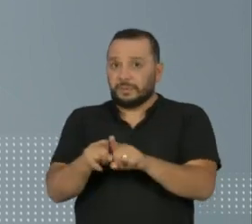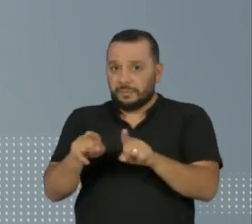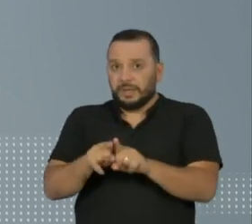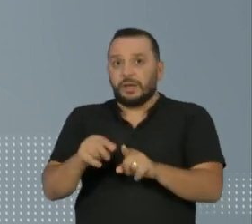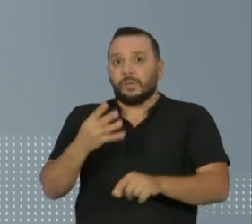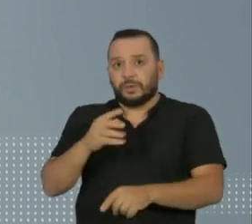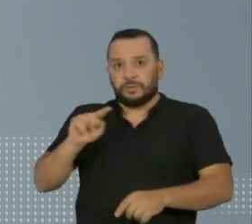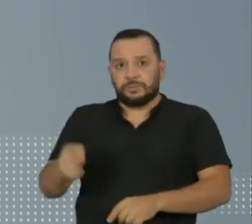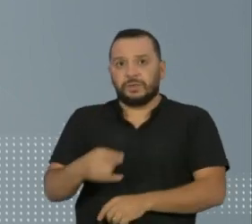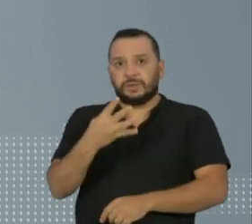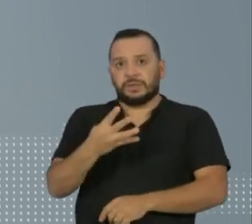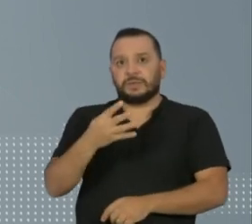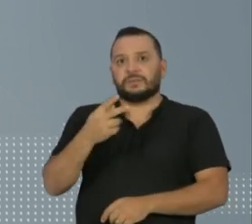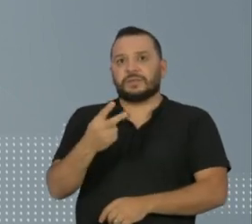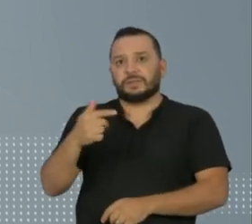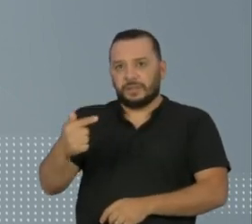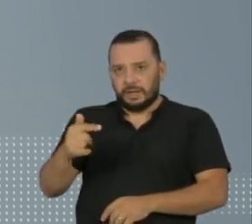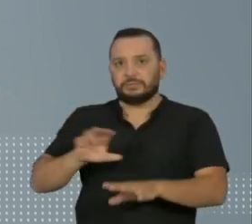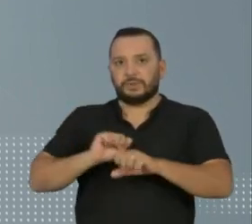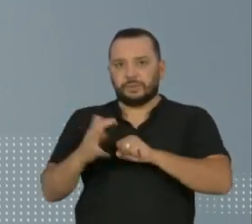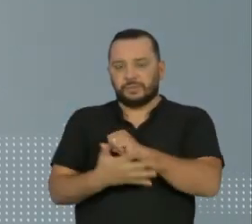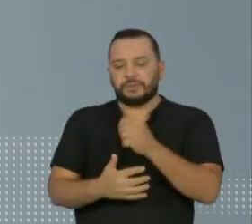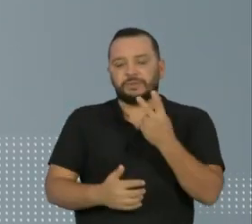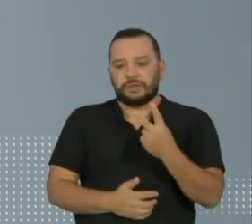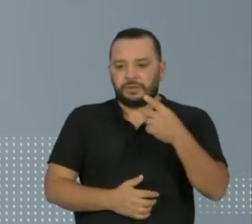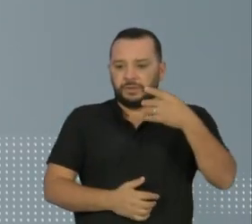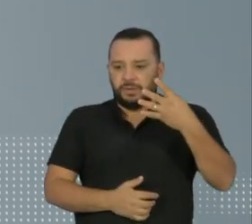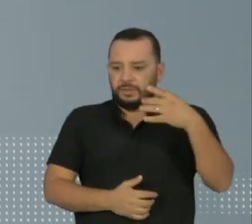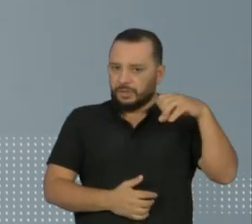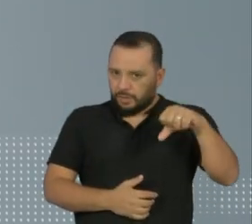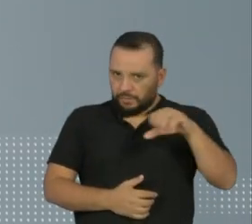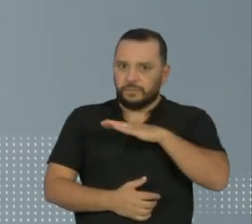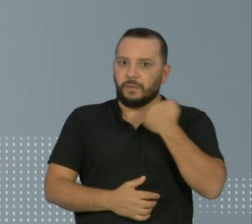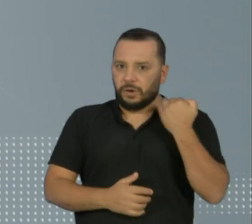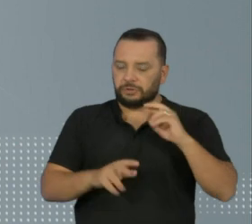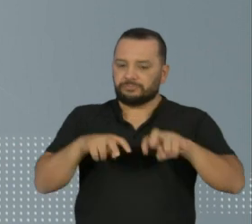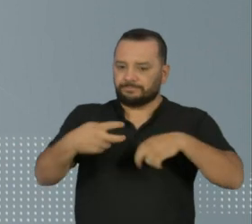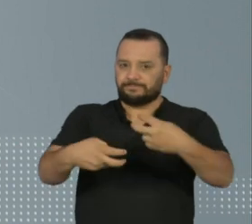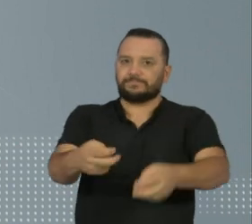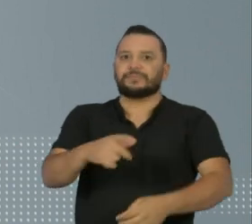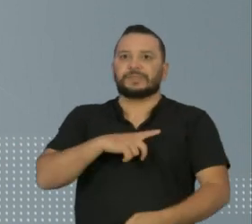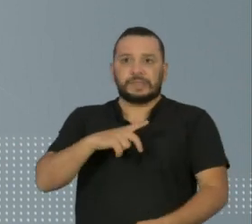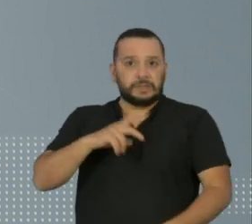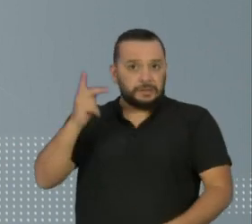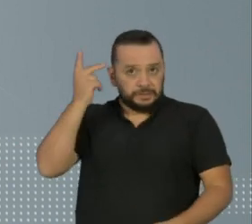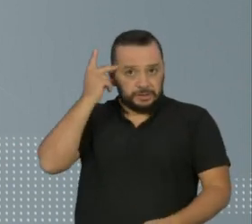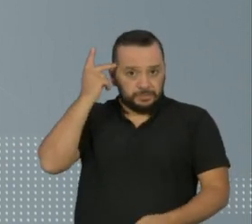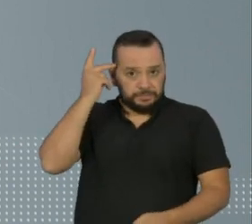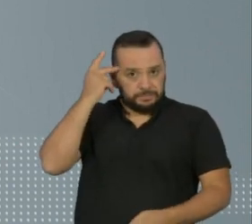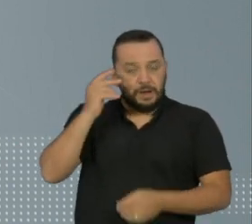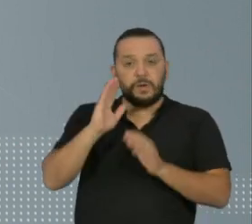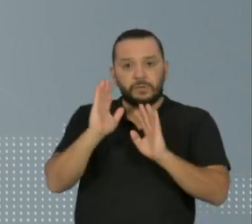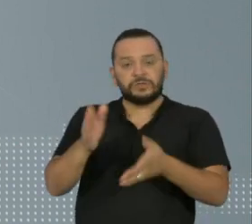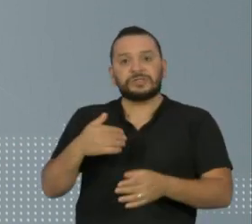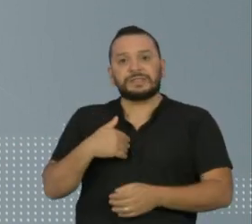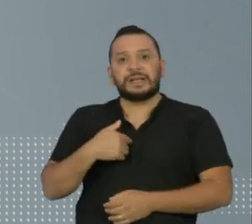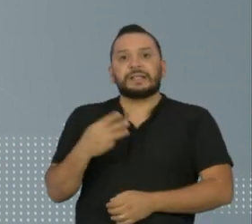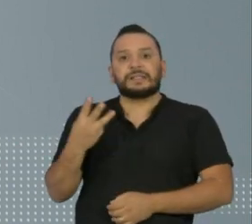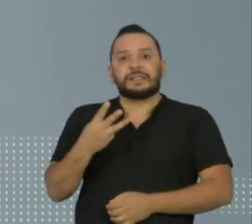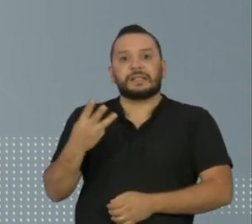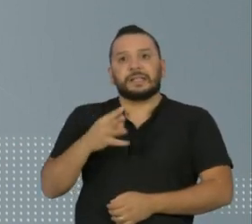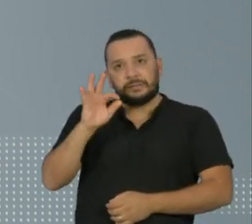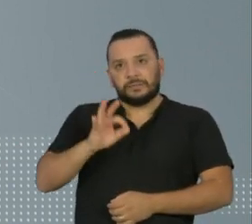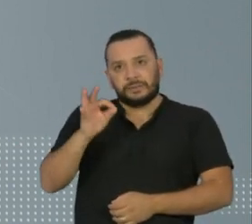casos e 249 mortos. Em números totais, São Paulo representa cerca de um terço do país, com mais de